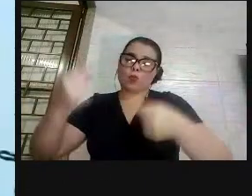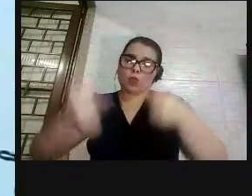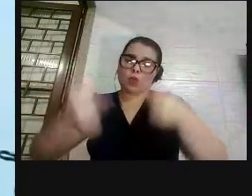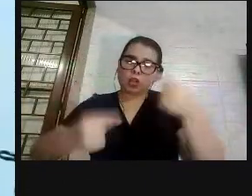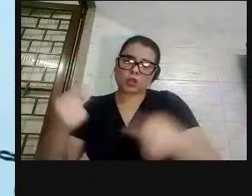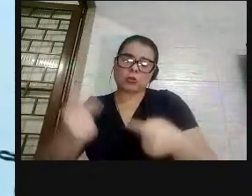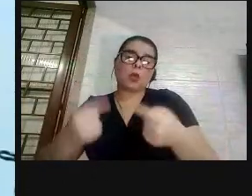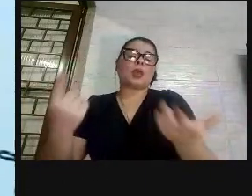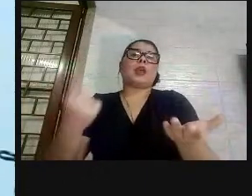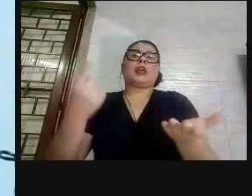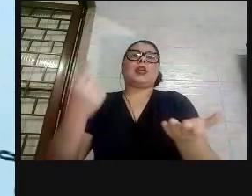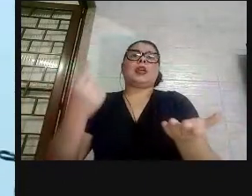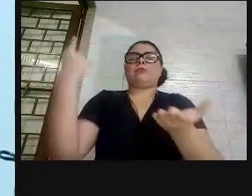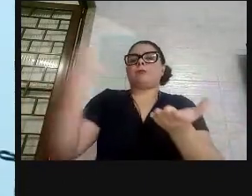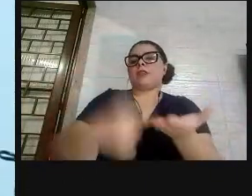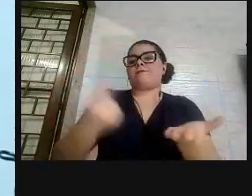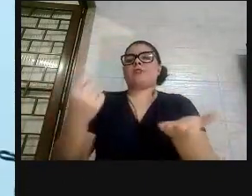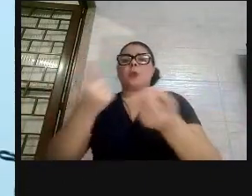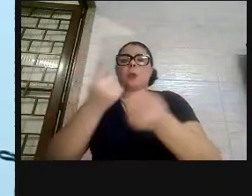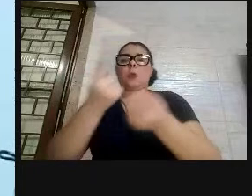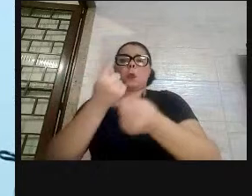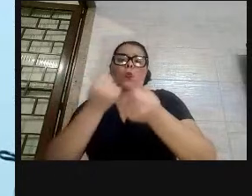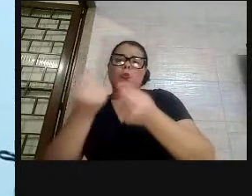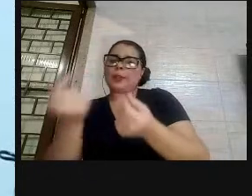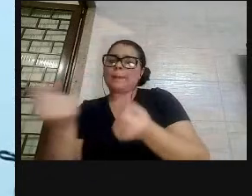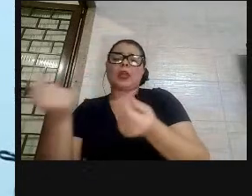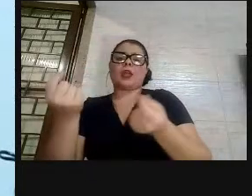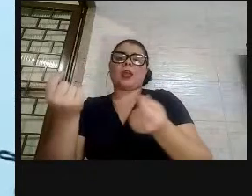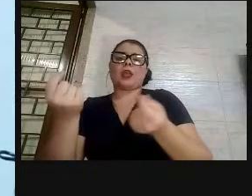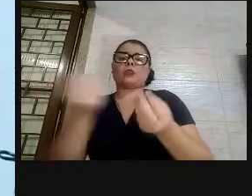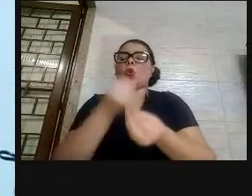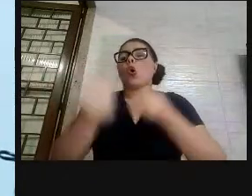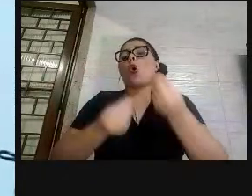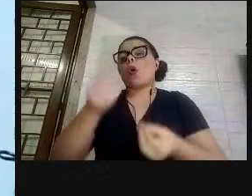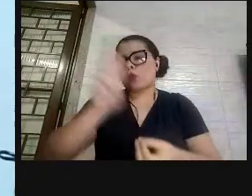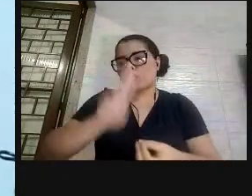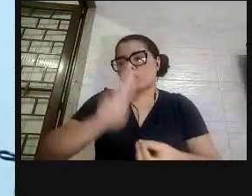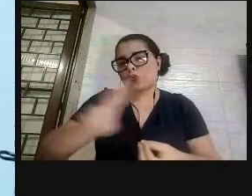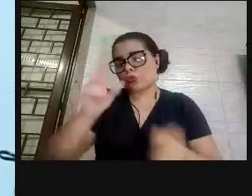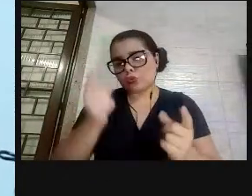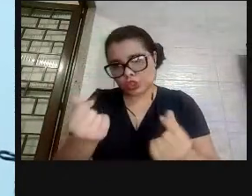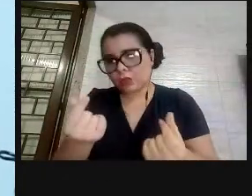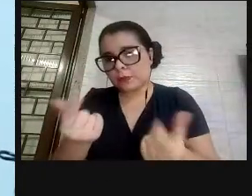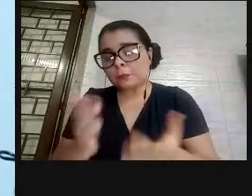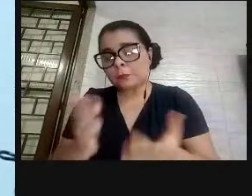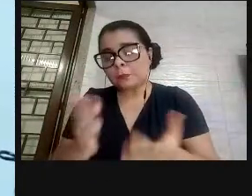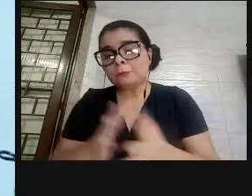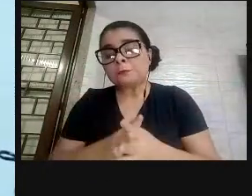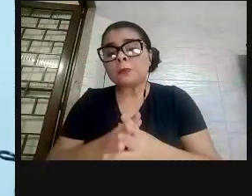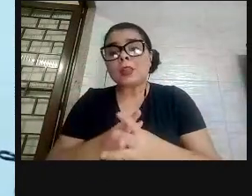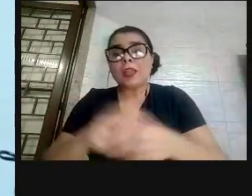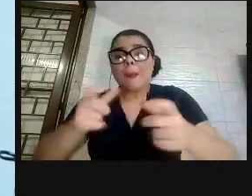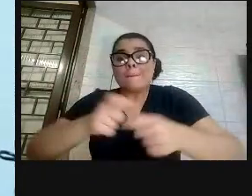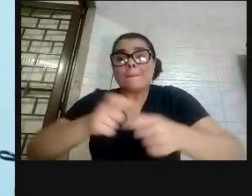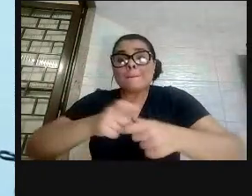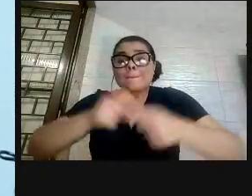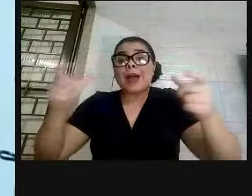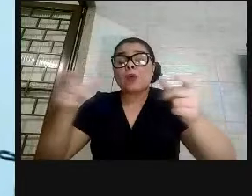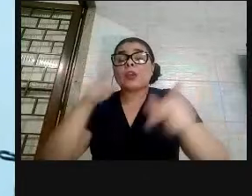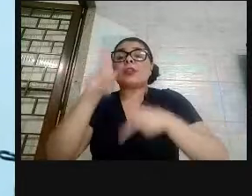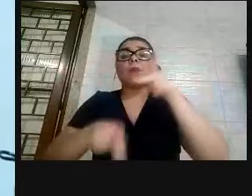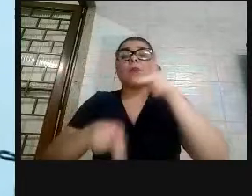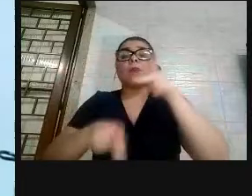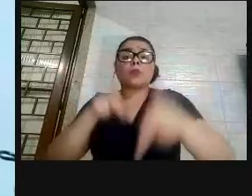orçamentos, define os fundos, define as orientações, diretrizes políticas, e a grande maioria da população fica com